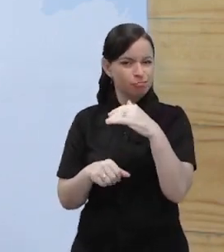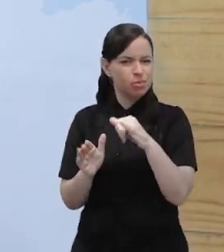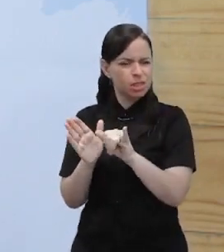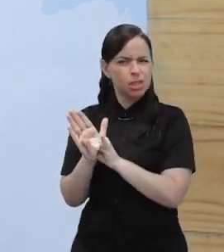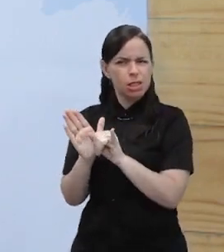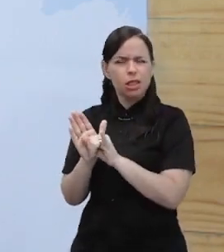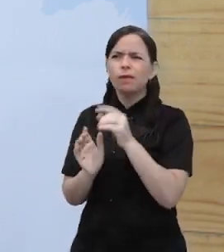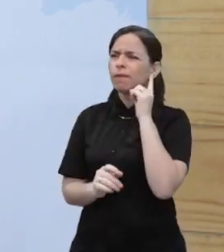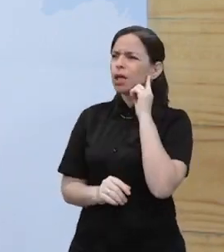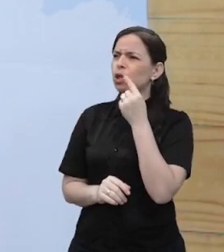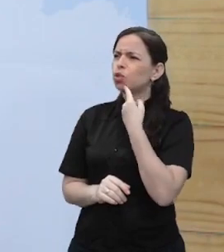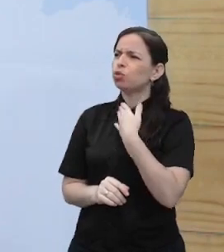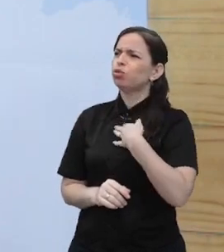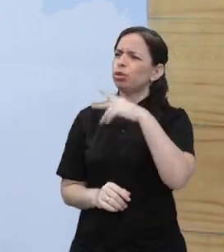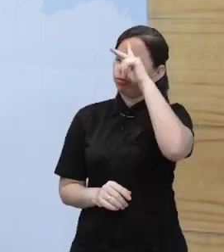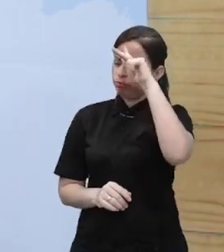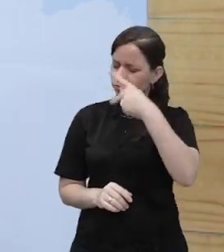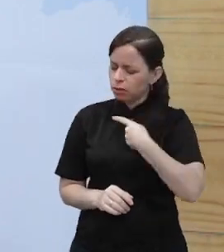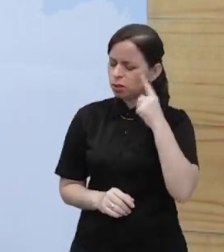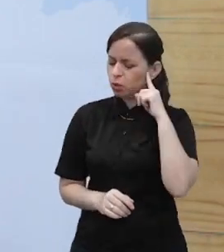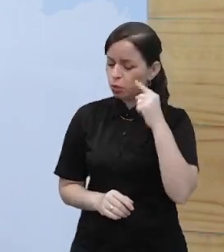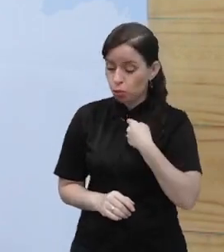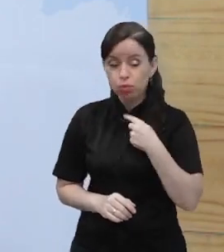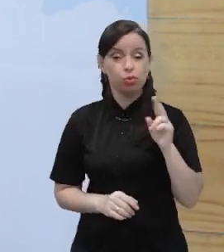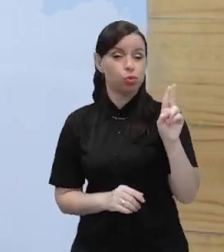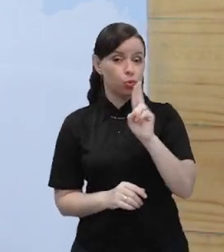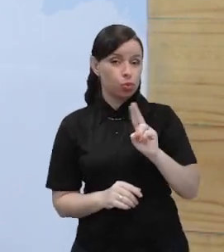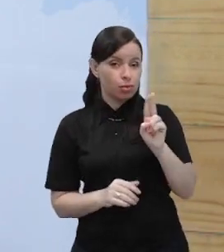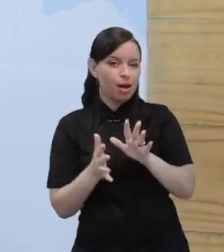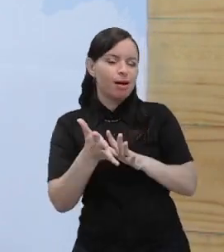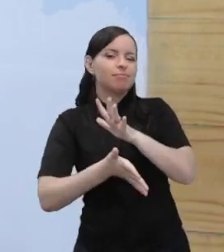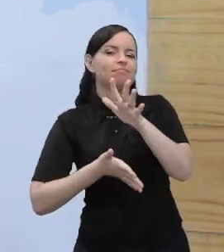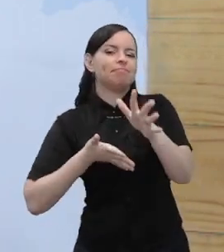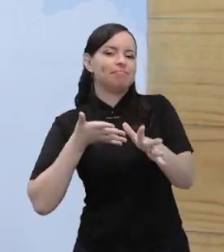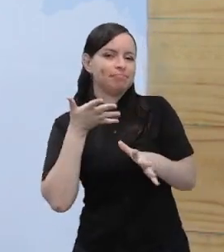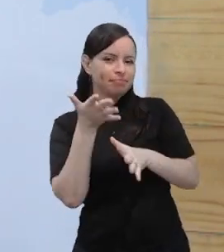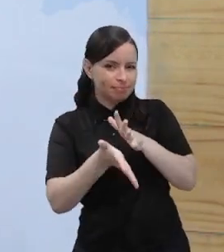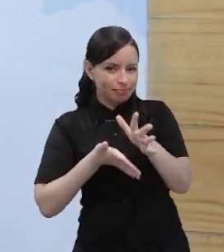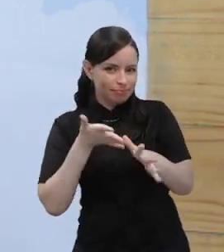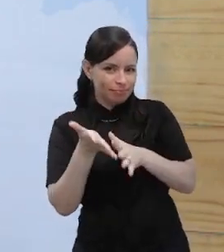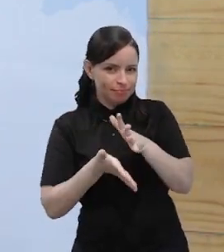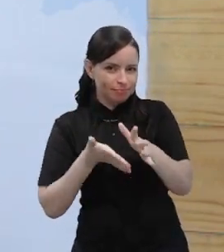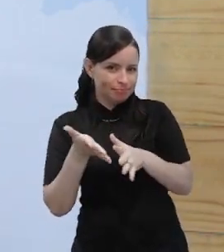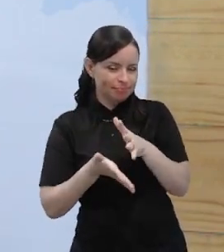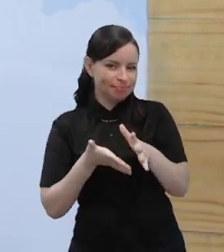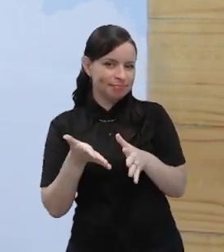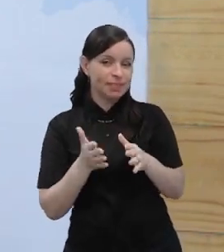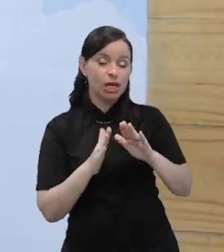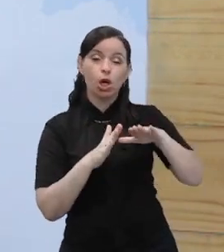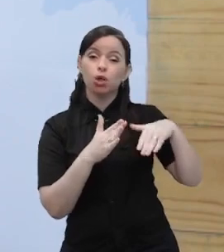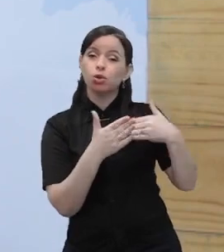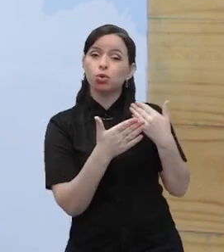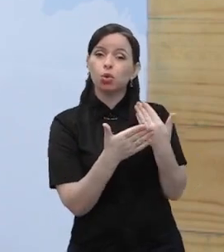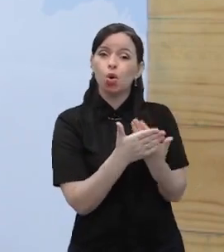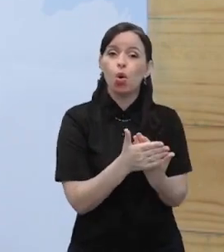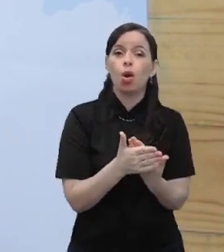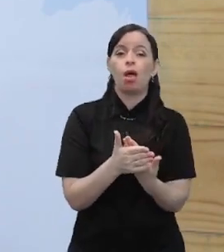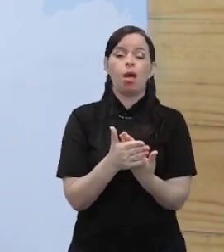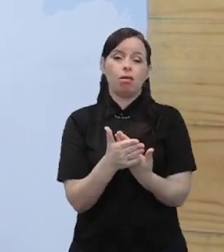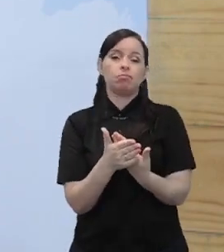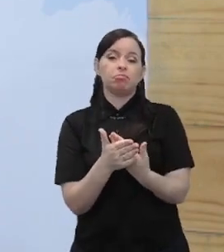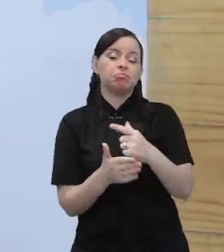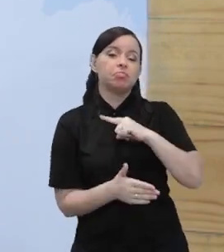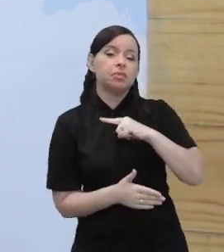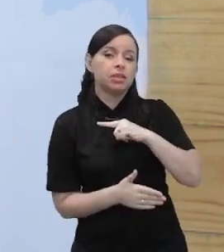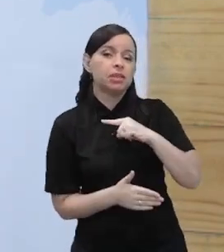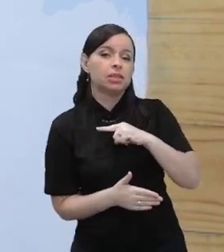entendem que são surdos e querem usar a língua de sinais. E aí, a depender da escola que está ofertando a modalidade da